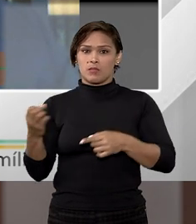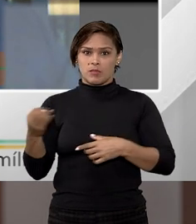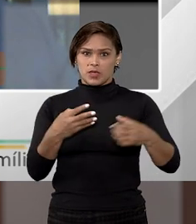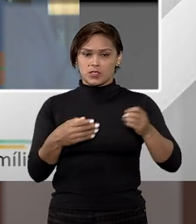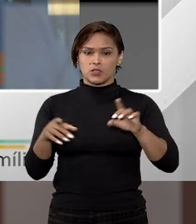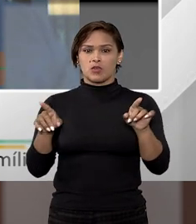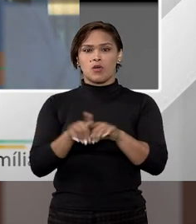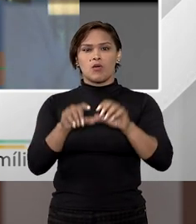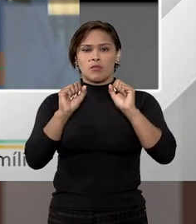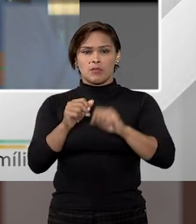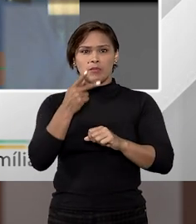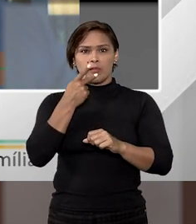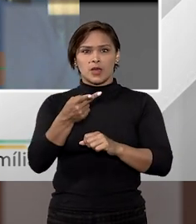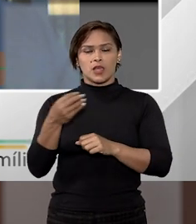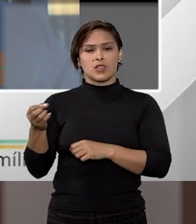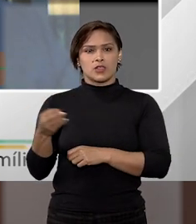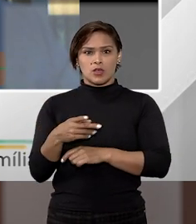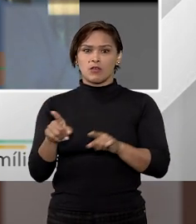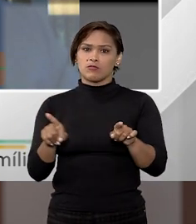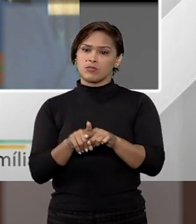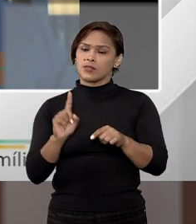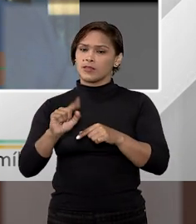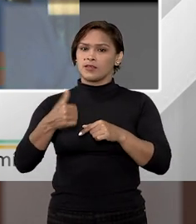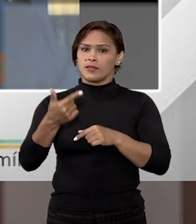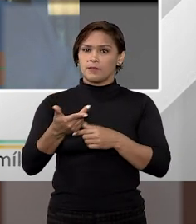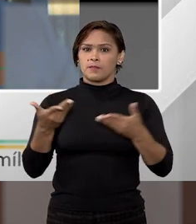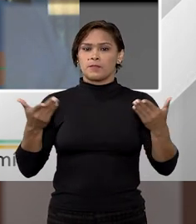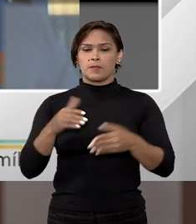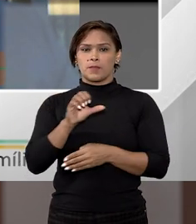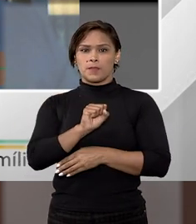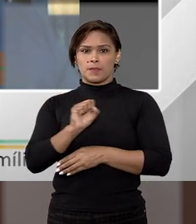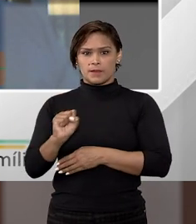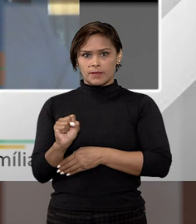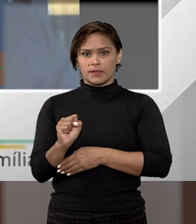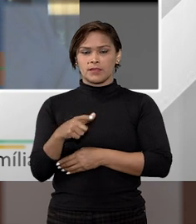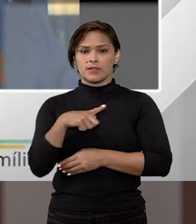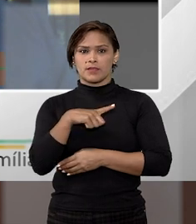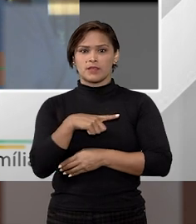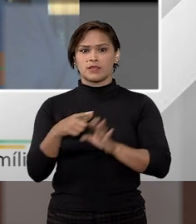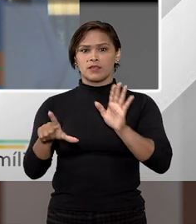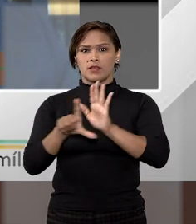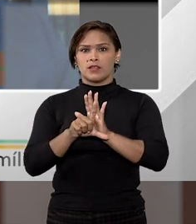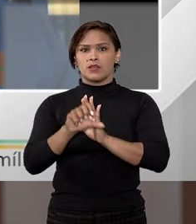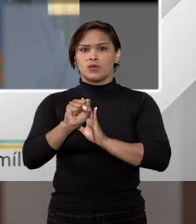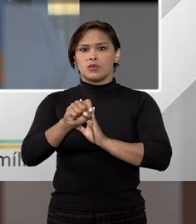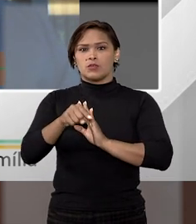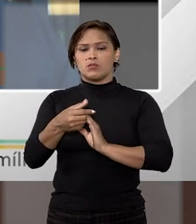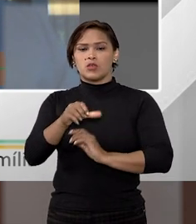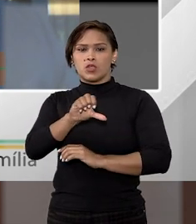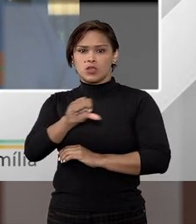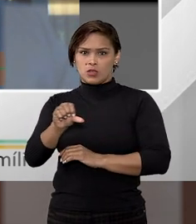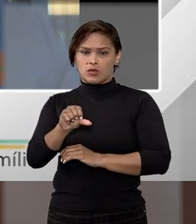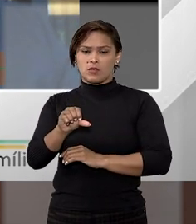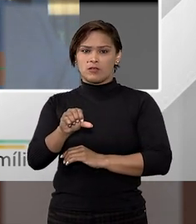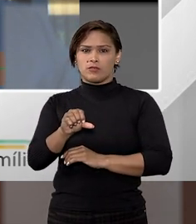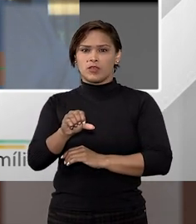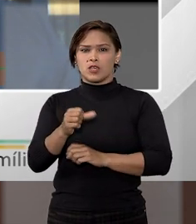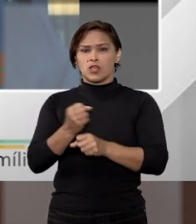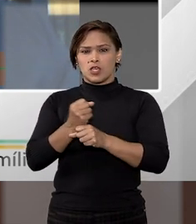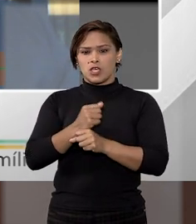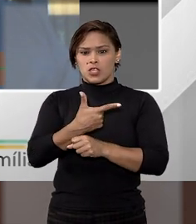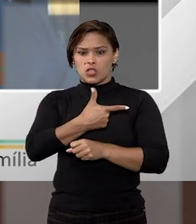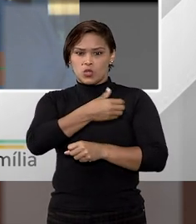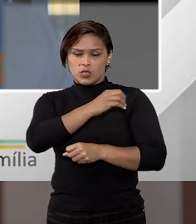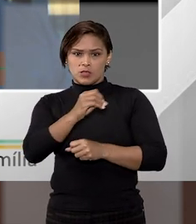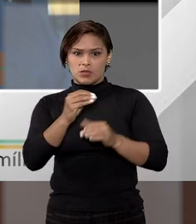recentemente, podemos dizer assim, não tão recentemente, mas após já 88 e a existência da Lei 8009, em 2000